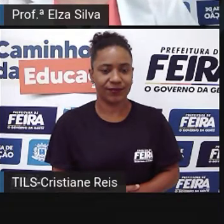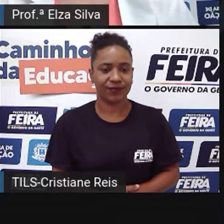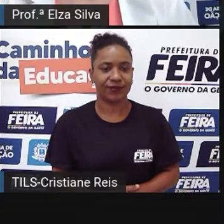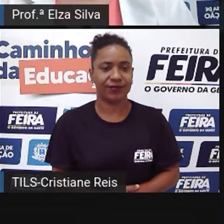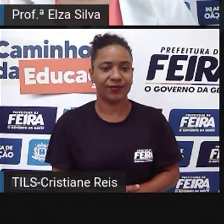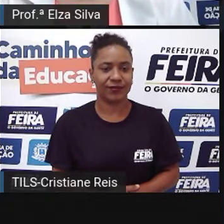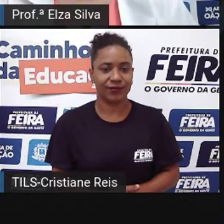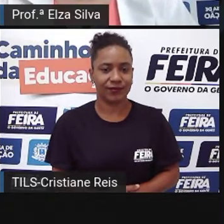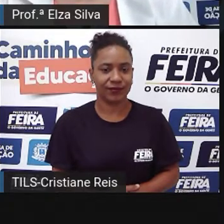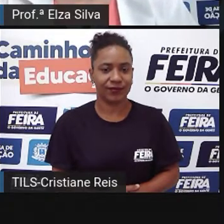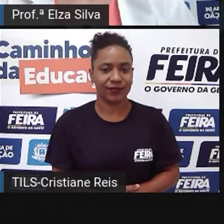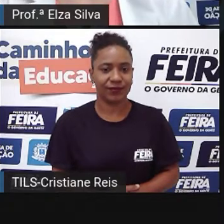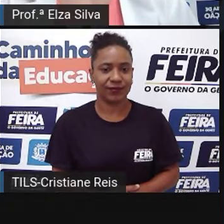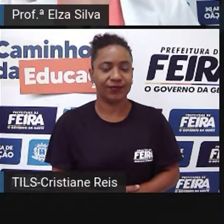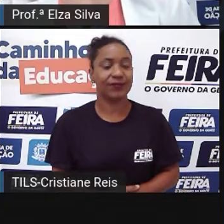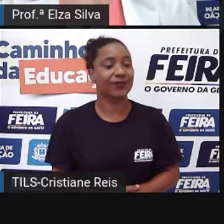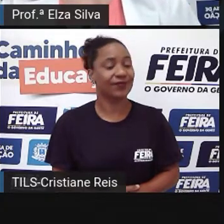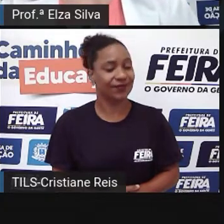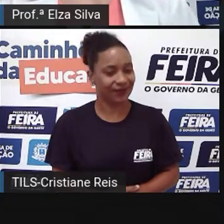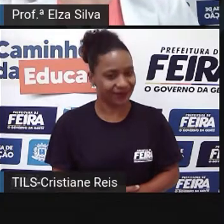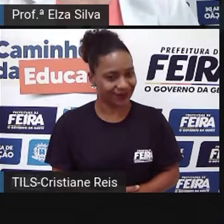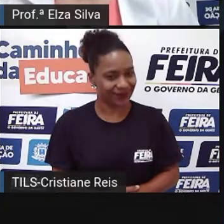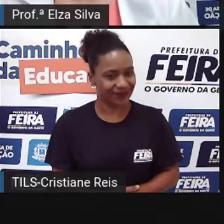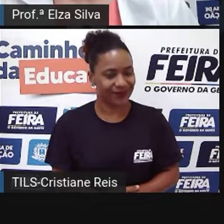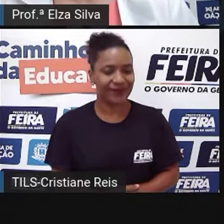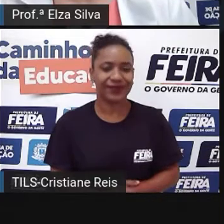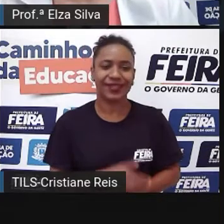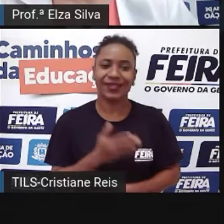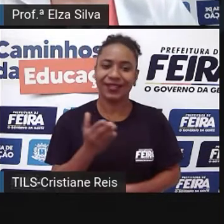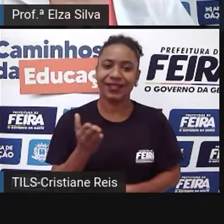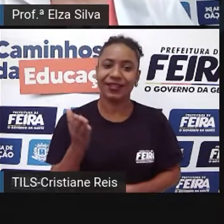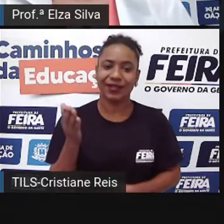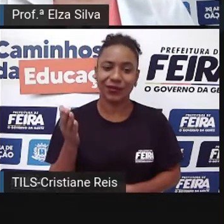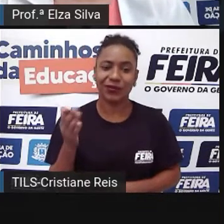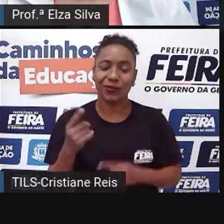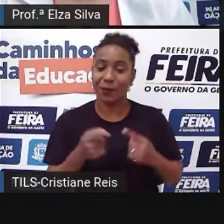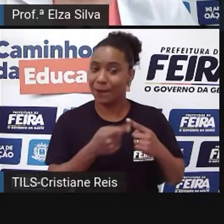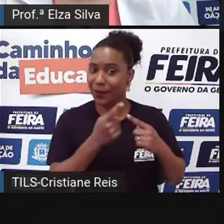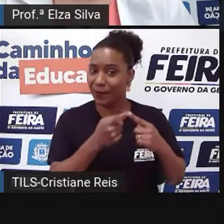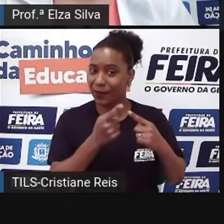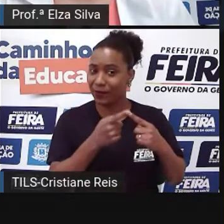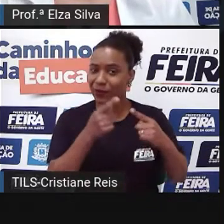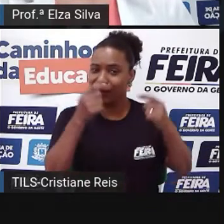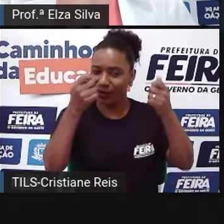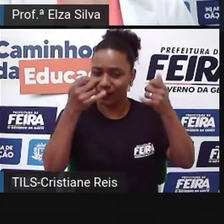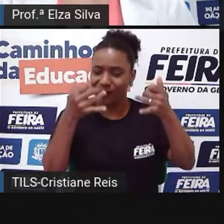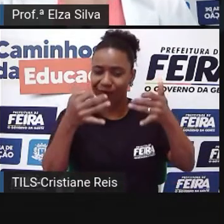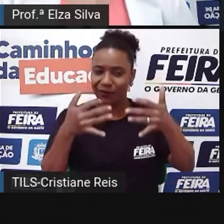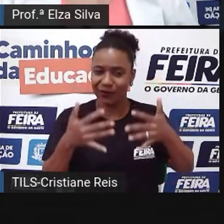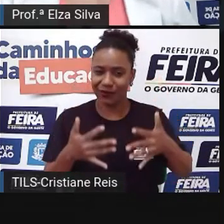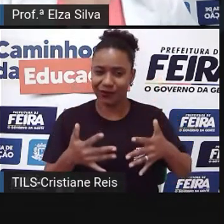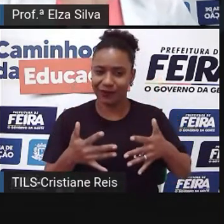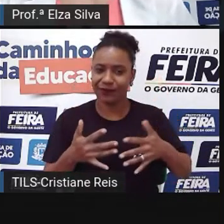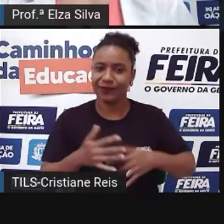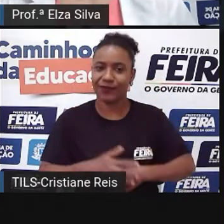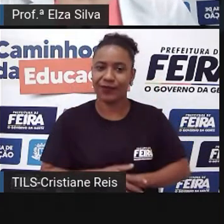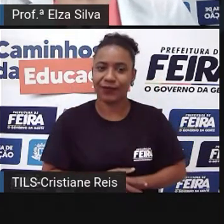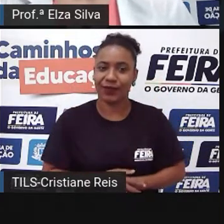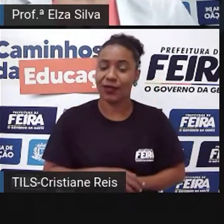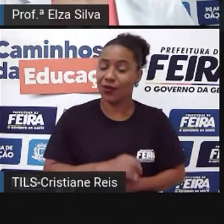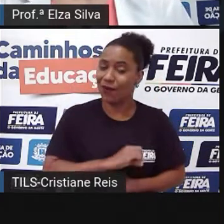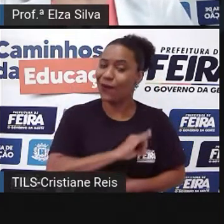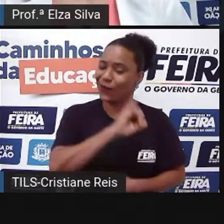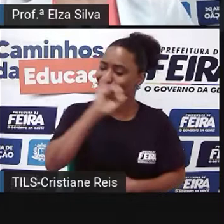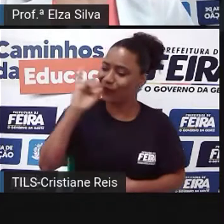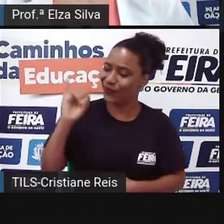tenho uma correntinha Então o que é que é dito aqui Neste primeiro parágrafo Oi, Rose